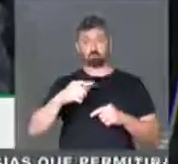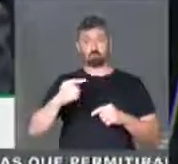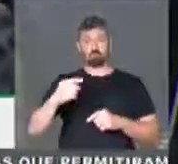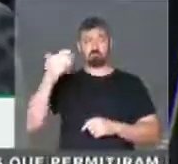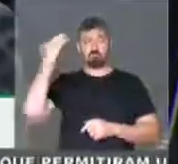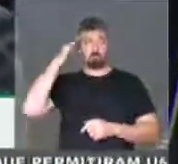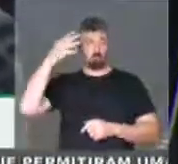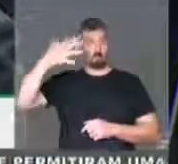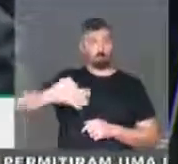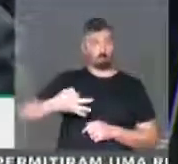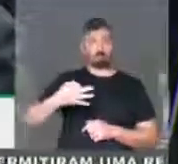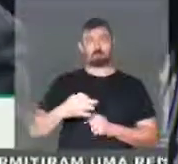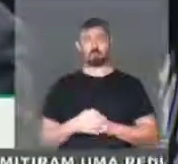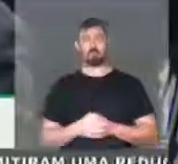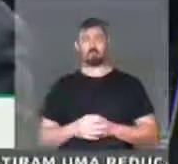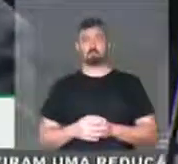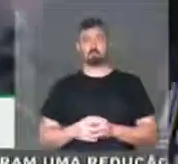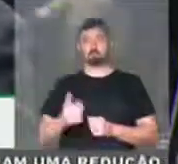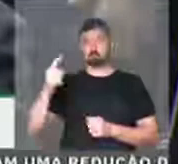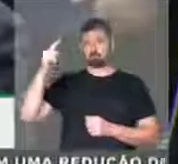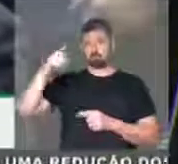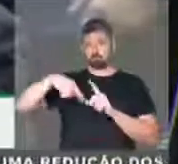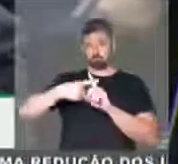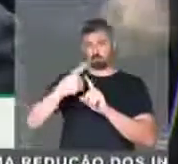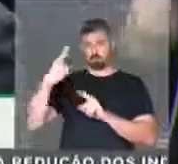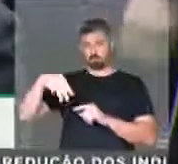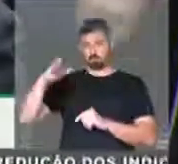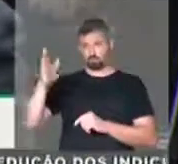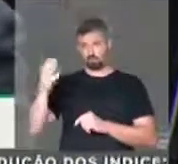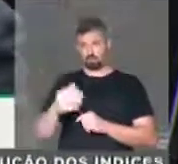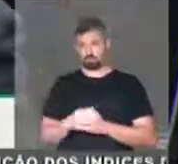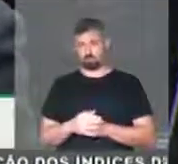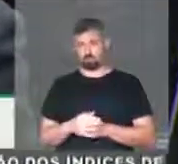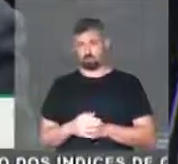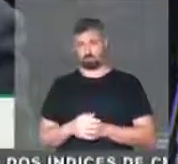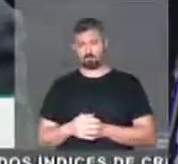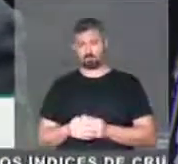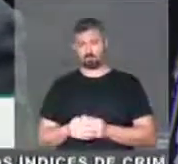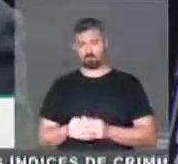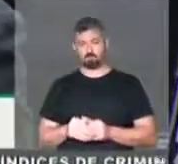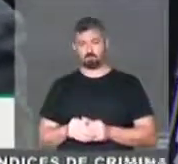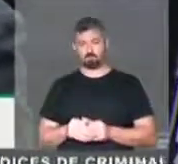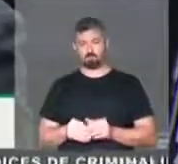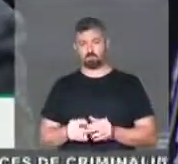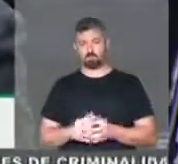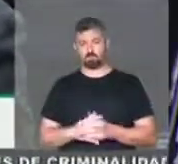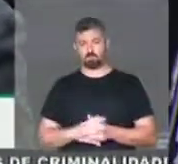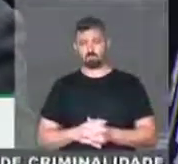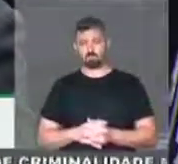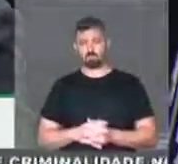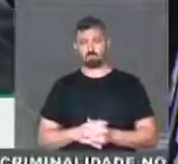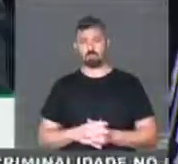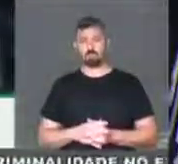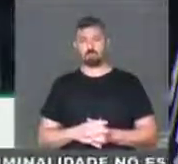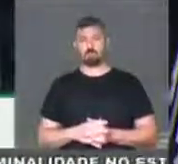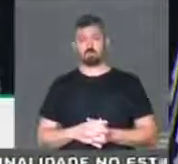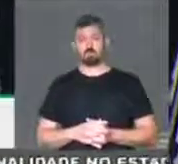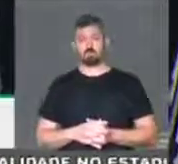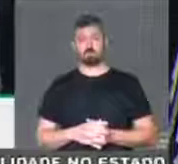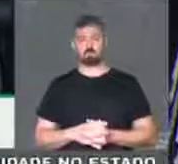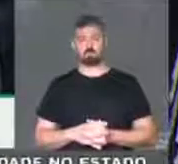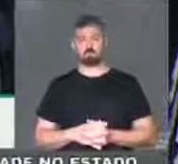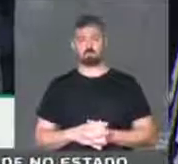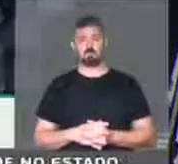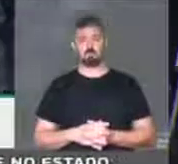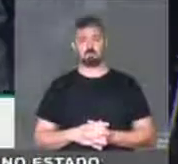interpretação. Presidente, me concede? Presidente? Vamos encerrar, senhor presidente. Vamos encerrar. Então,